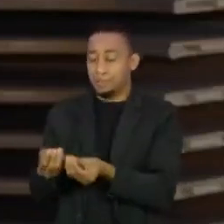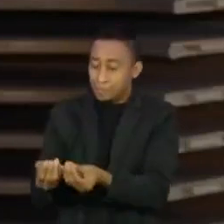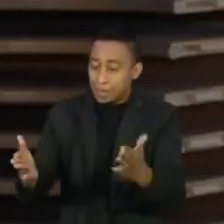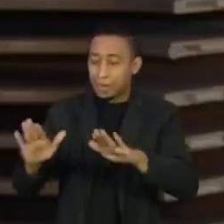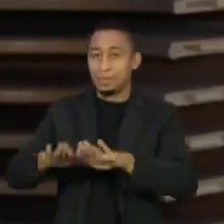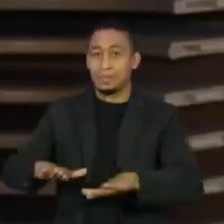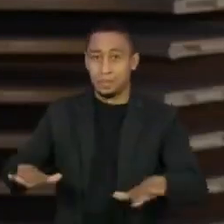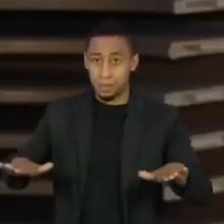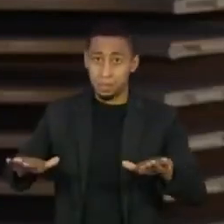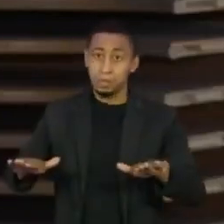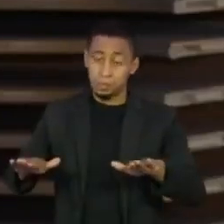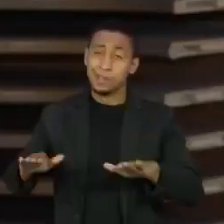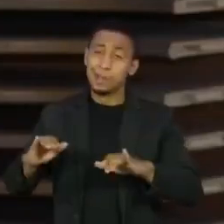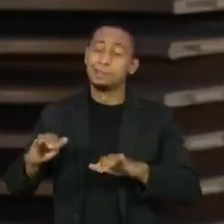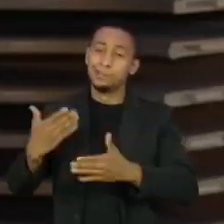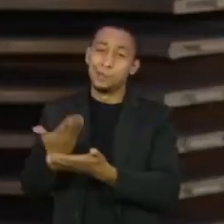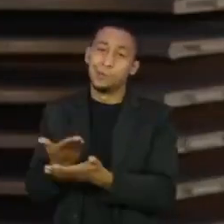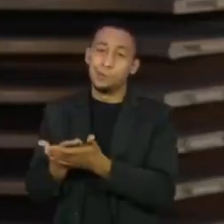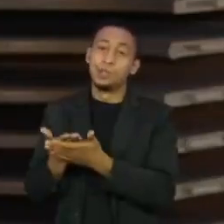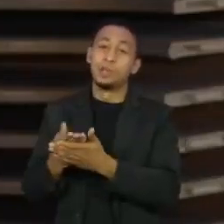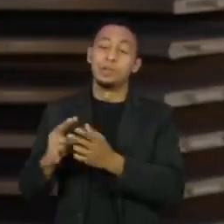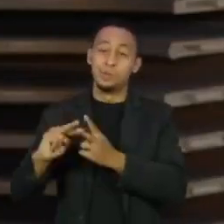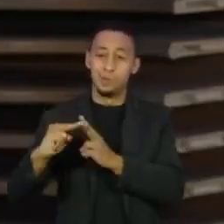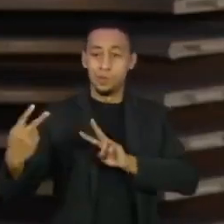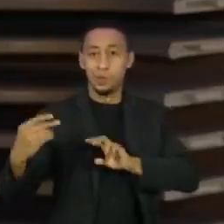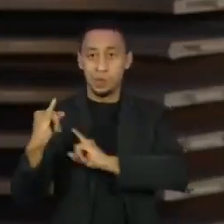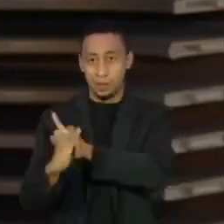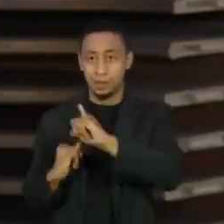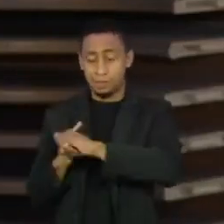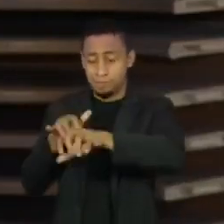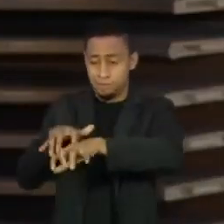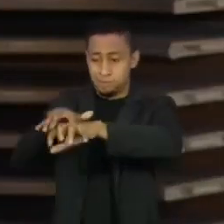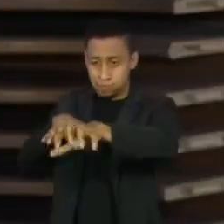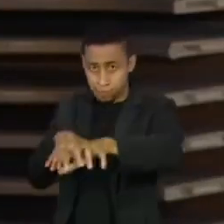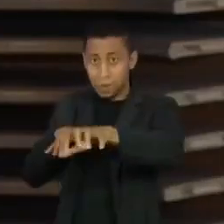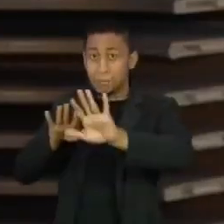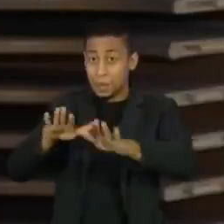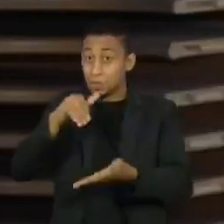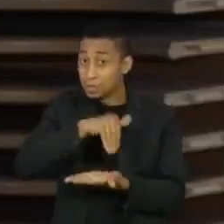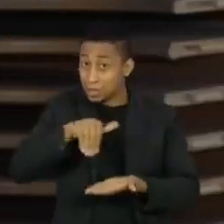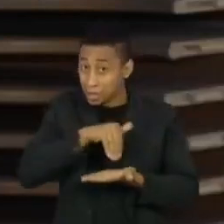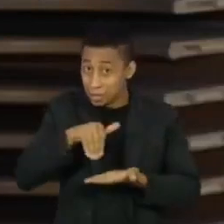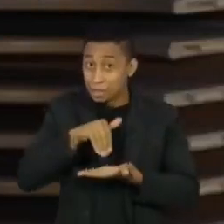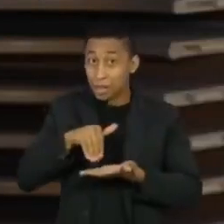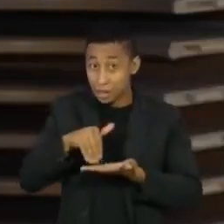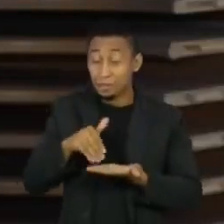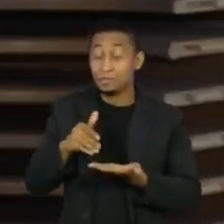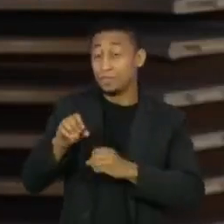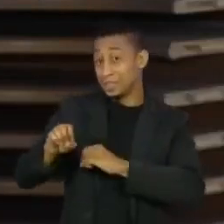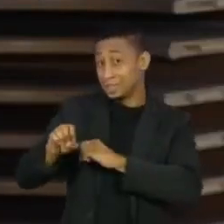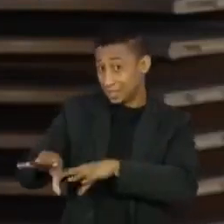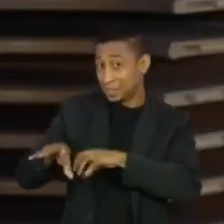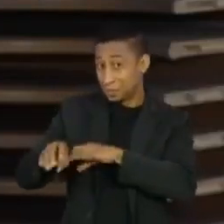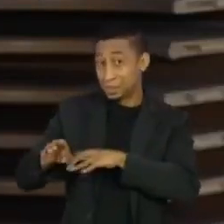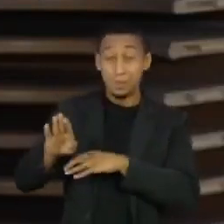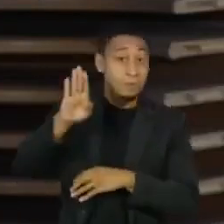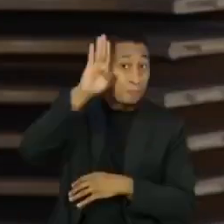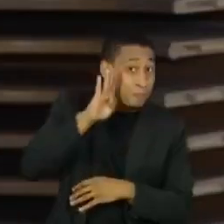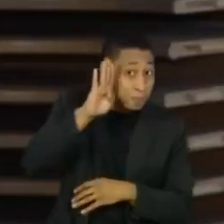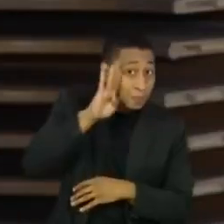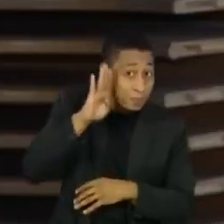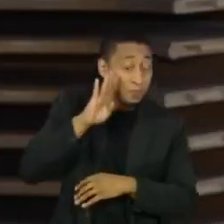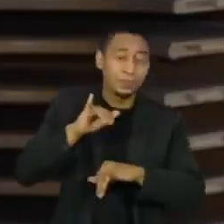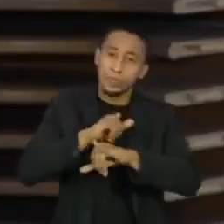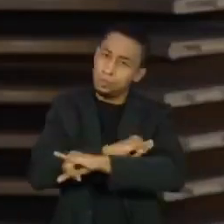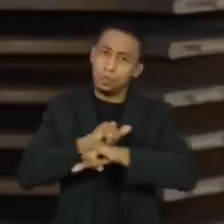que estão tendo aulas online. Mas o secretário estadual da Educação, Rocieli Soares, também garantiu que